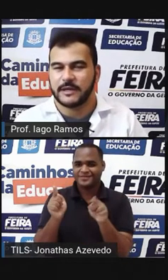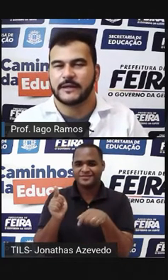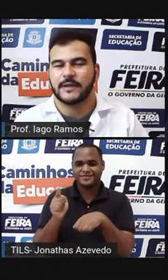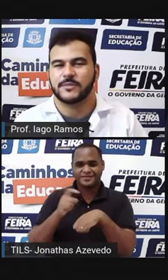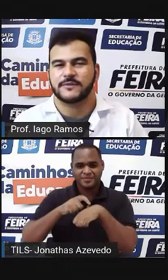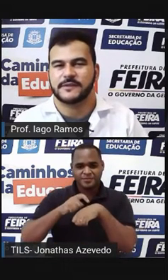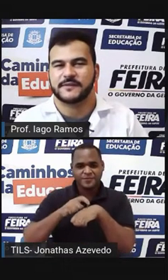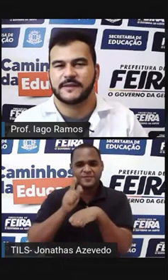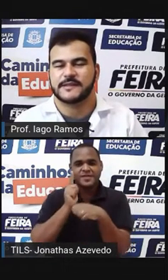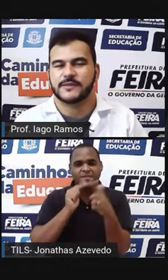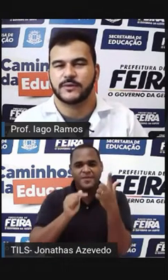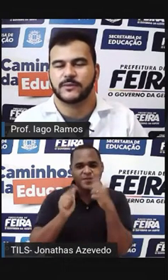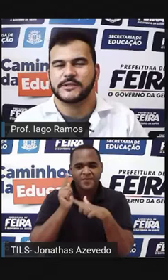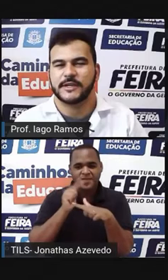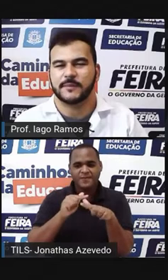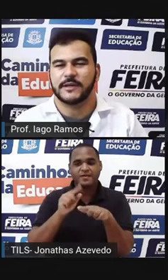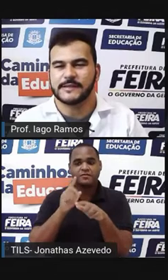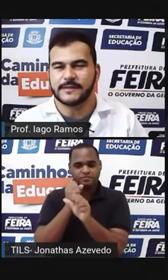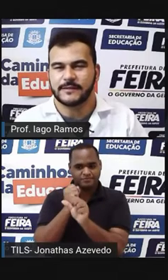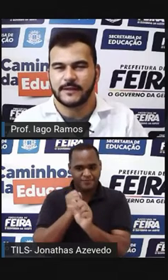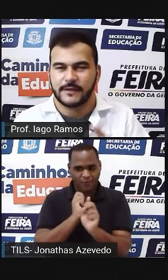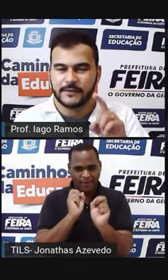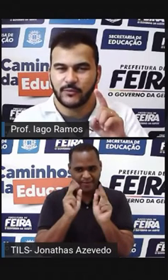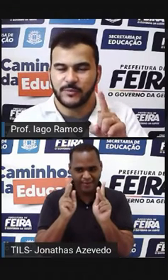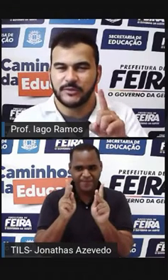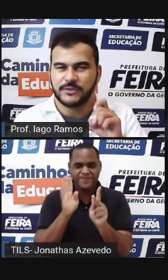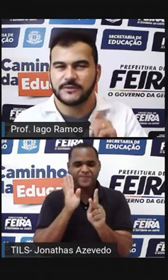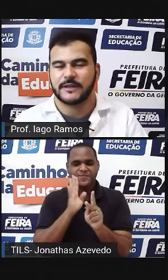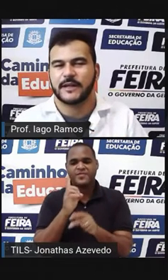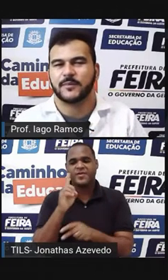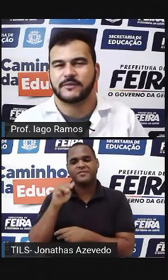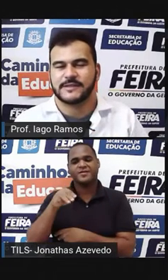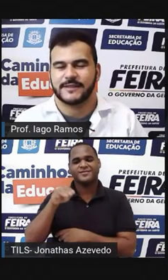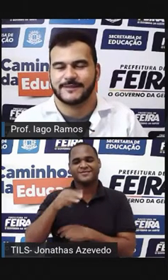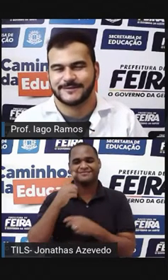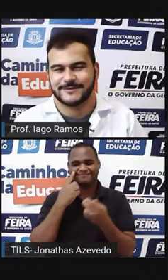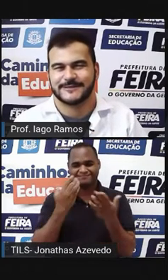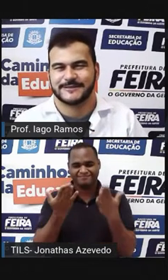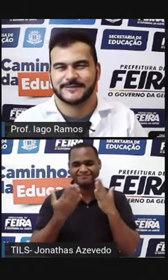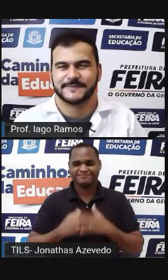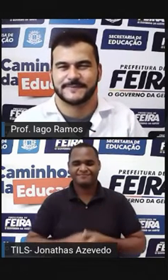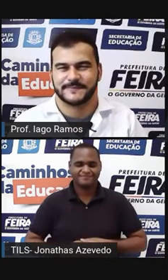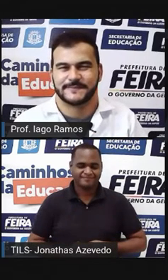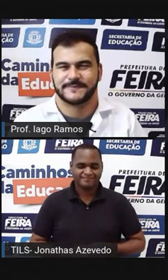Que é para dar tempo de você fazer a sua continha aí, beleza? Então um minutinho na tela para você